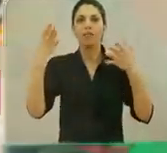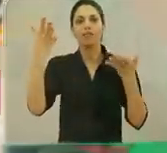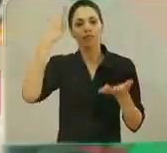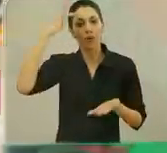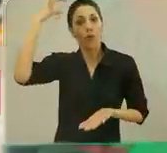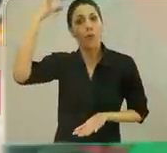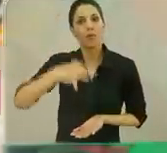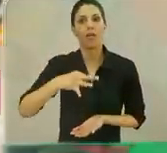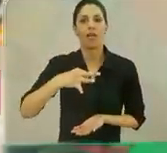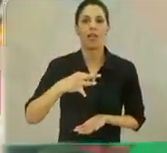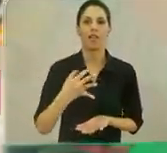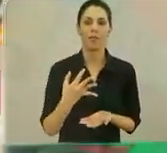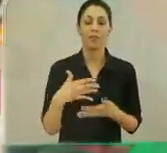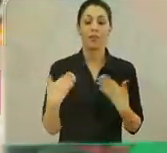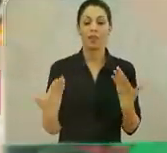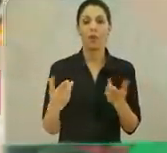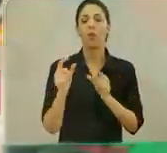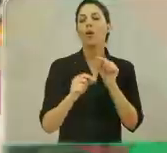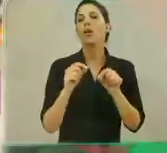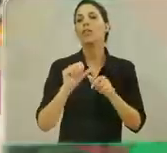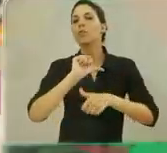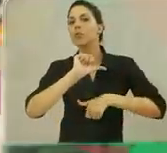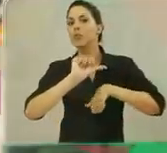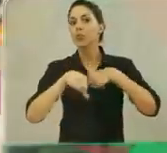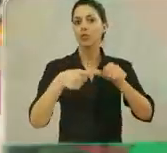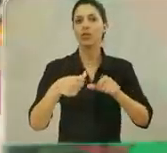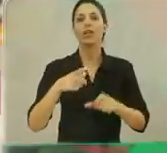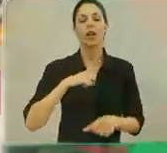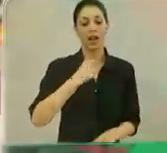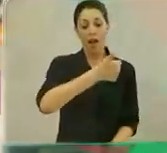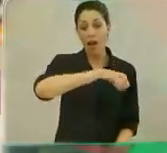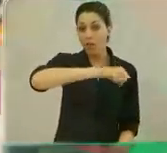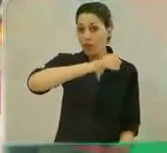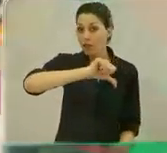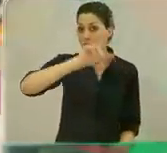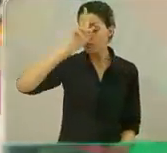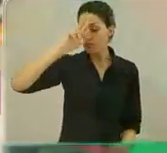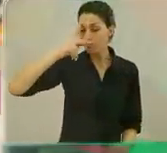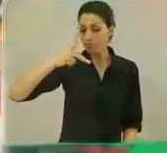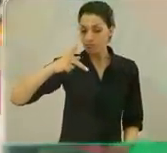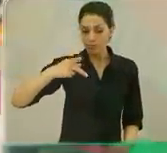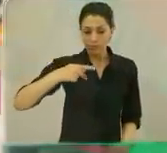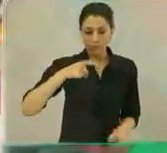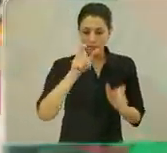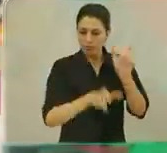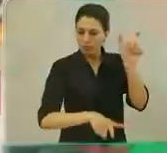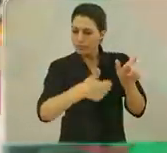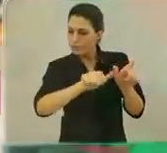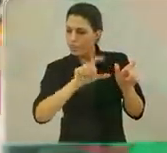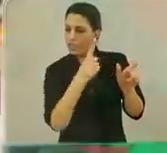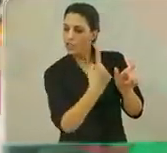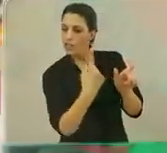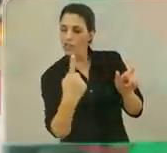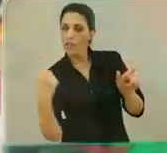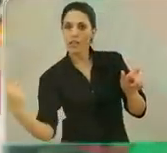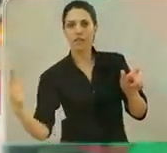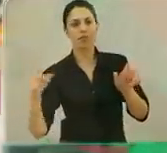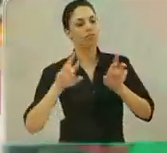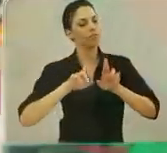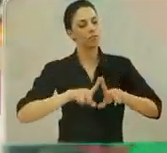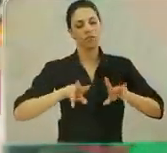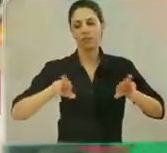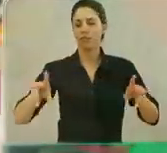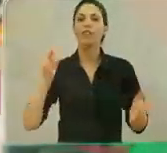compreendendo aquela questão. Então com isso o que modifica? Modifica as nossas avaliações, porque as nossas avaliações são